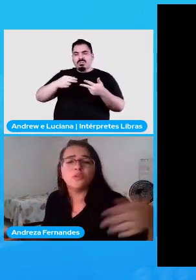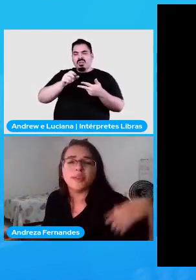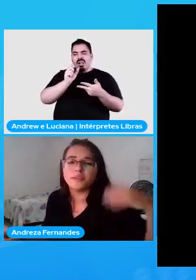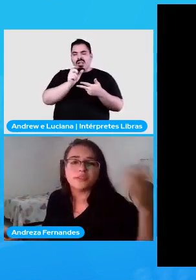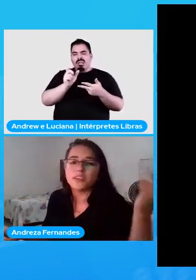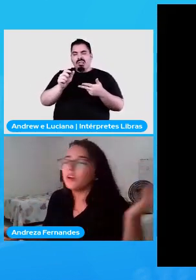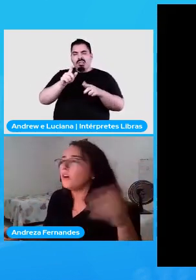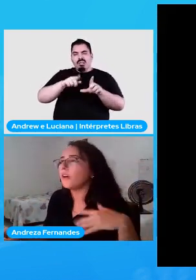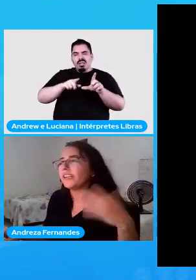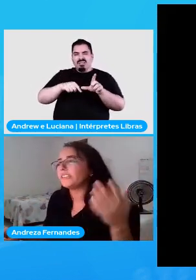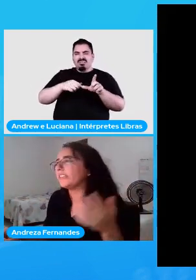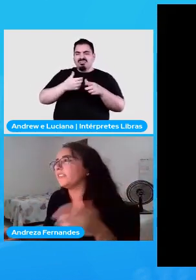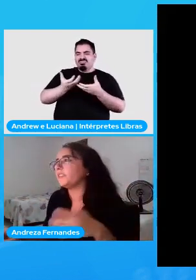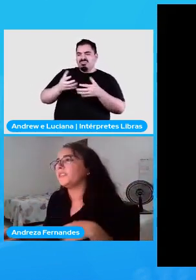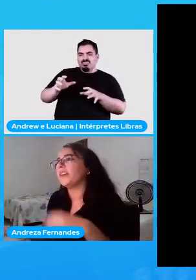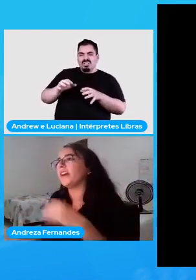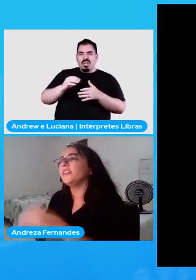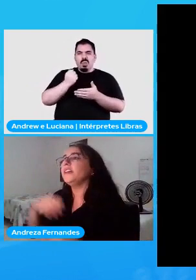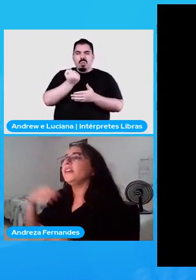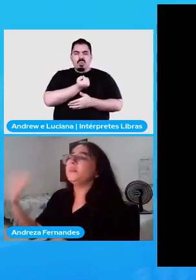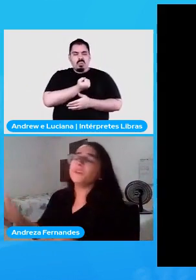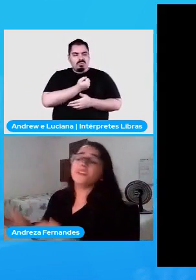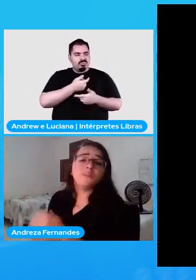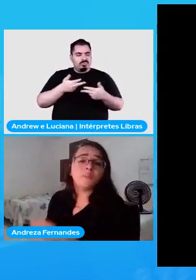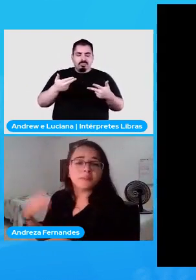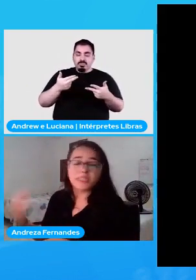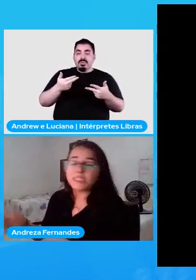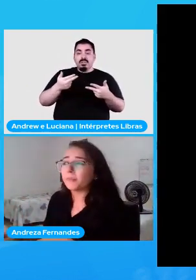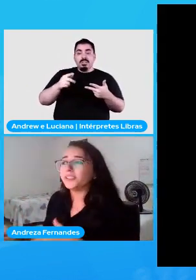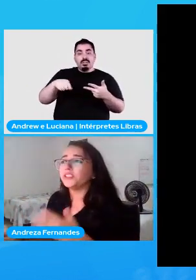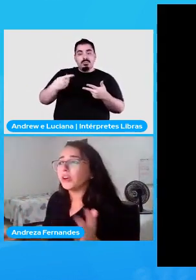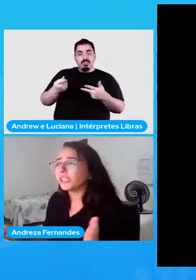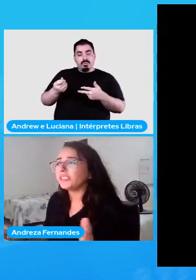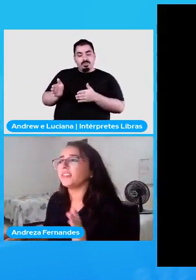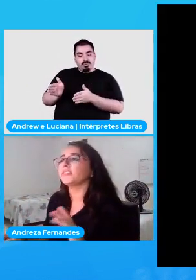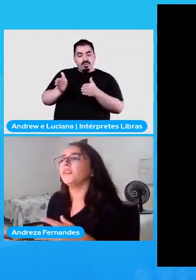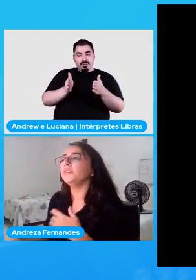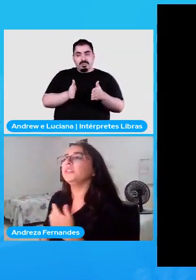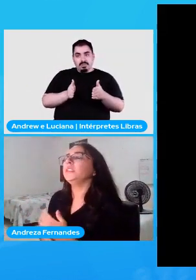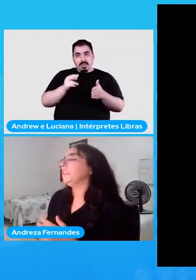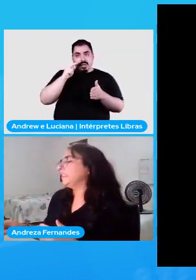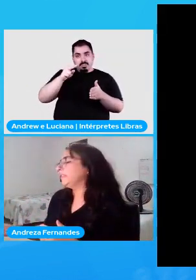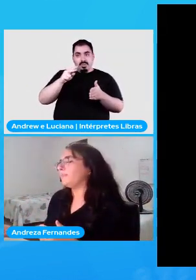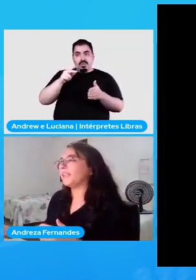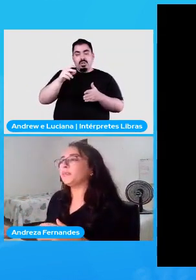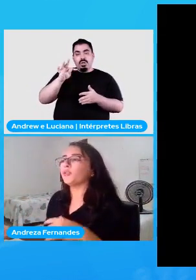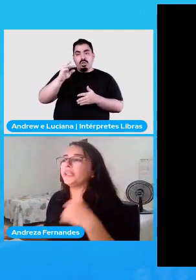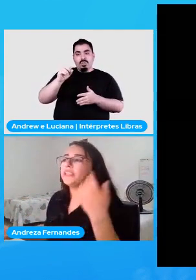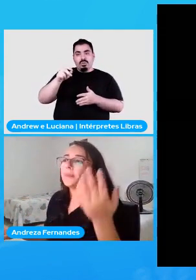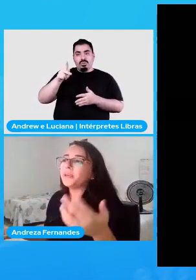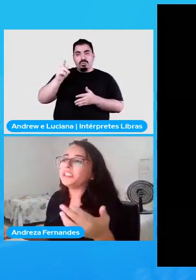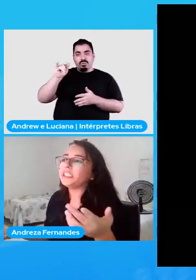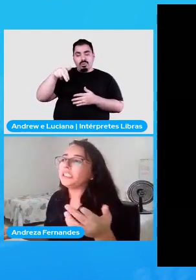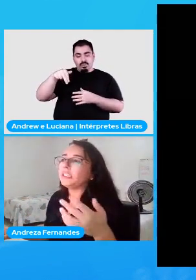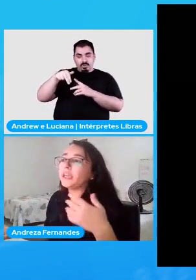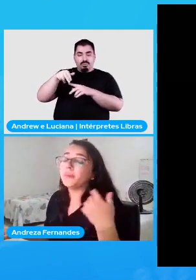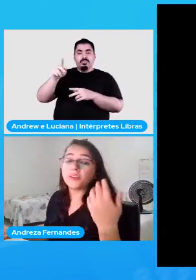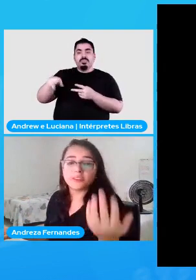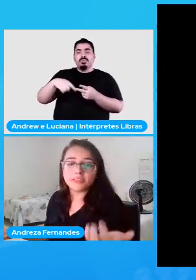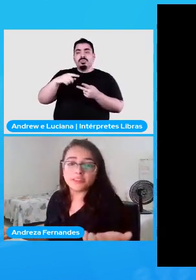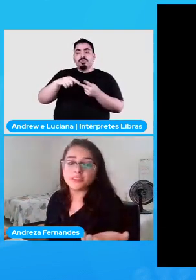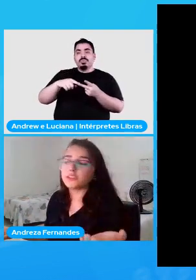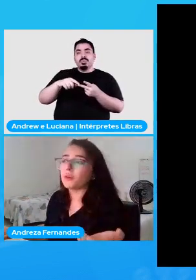tira números ou caracteres especiais. Depois, a gente passa por uma etapa de tokenização, passa por uma etapa de